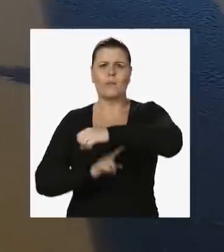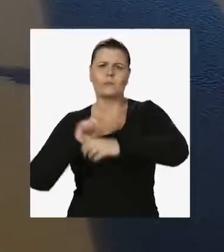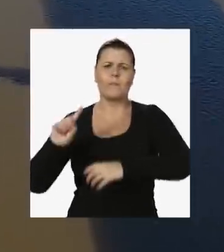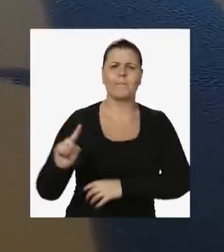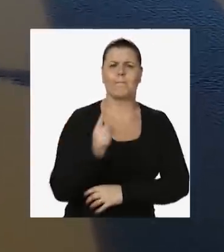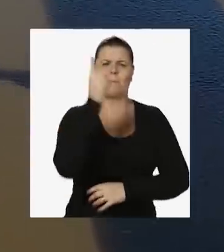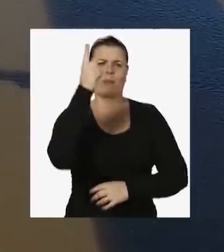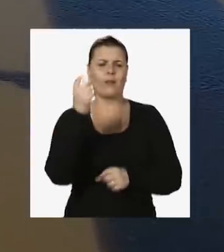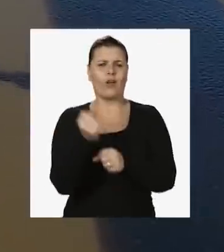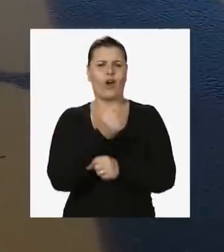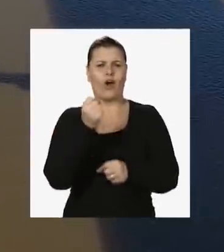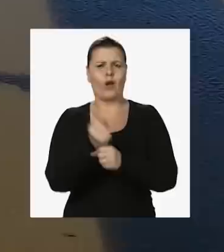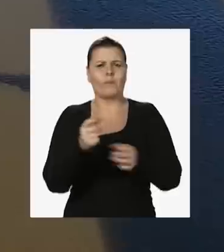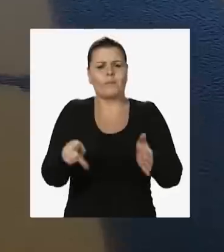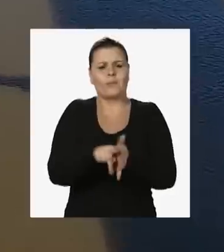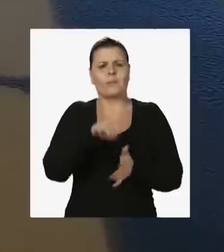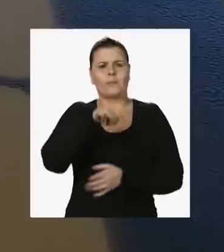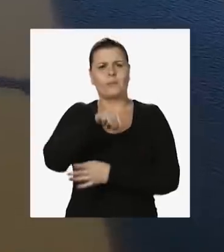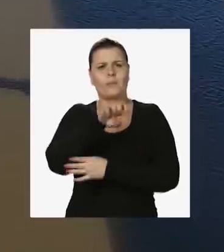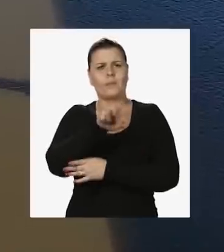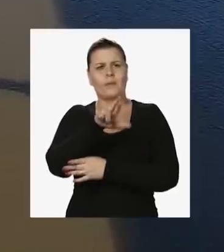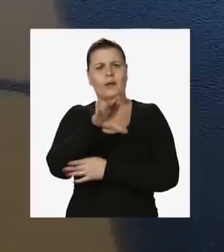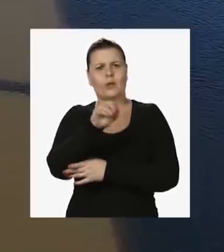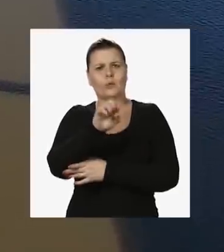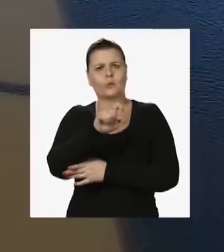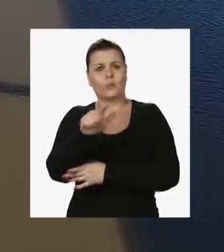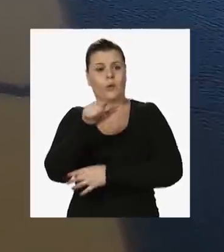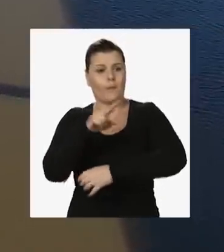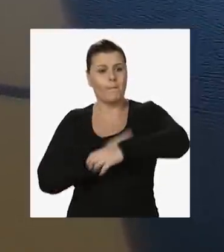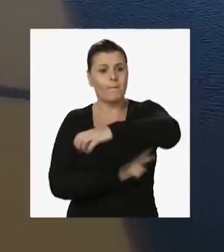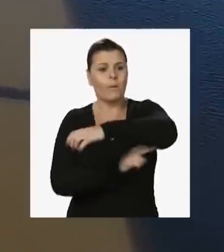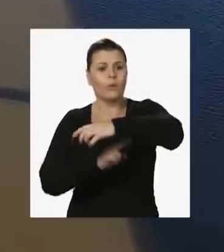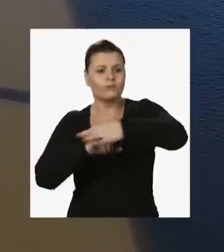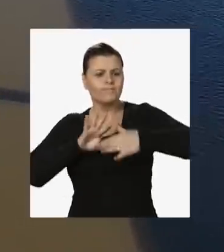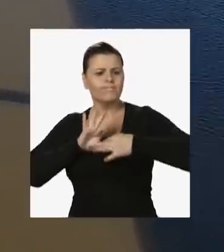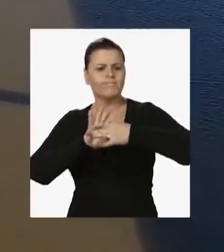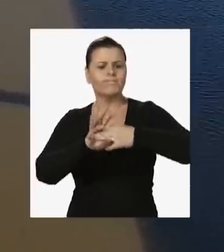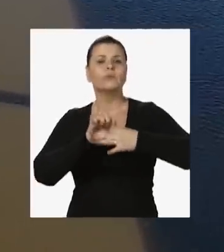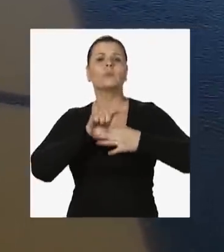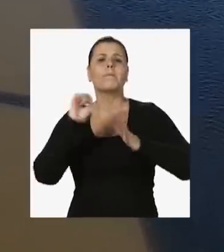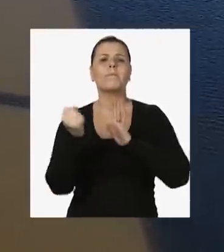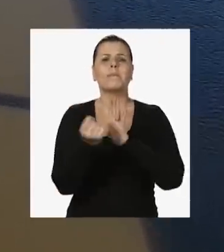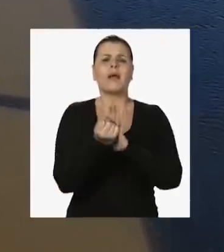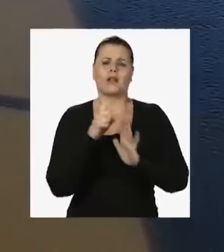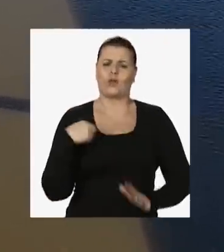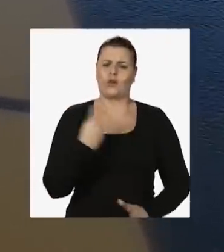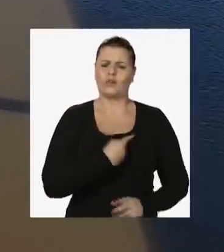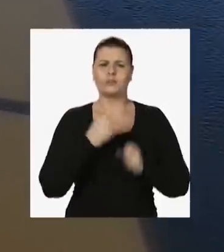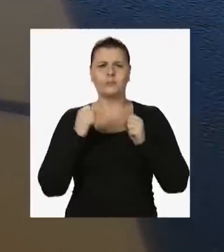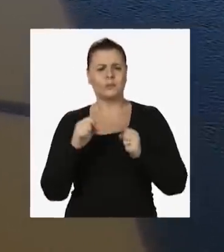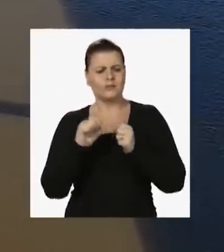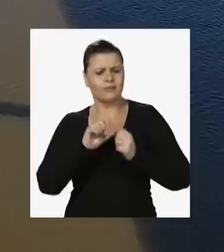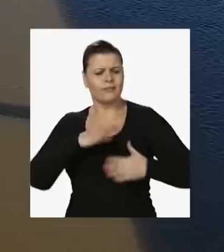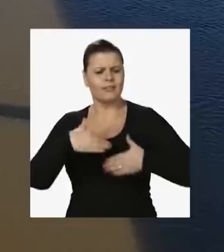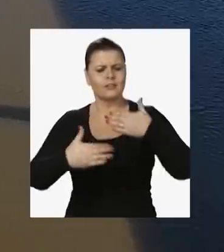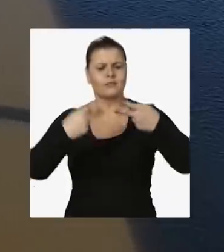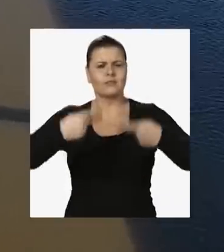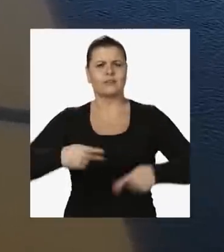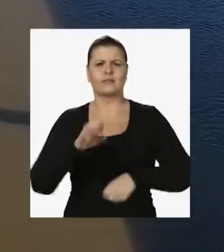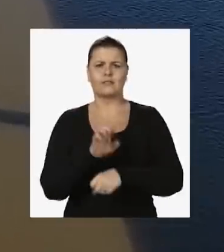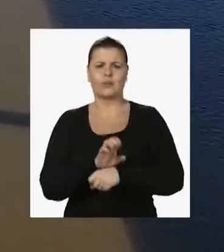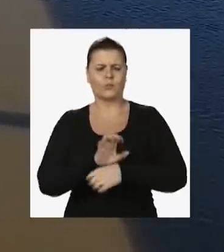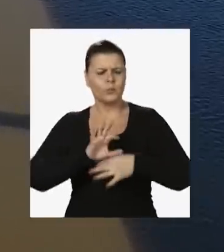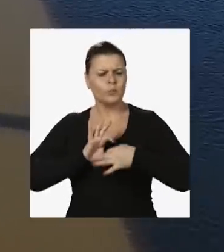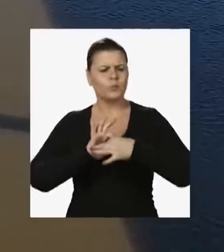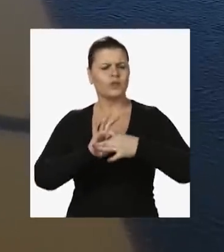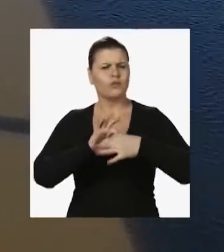primeira grande obra do Mercosul. A ponte da integração simboliza o que podemos fazer pelo desenvolvimento do nosso Estado.